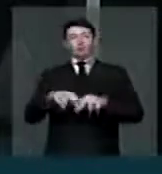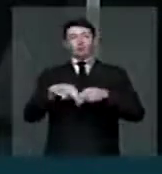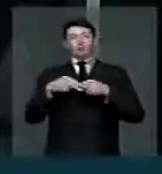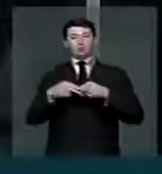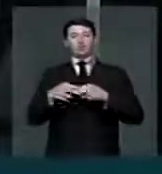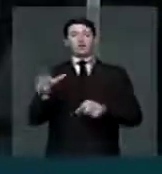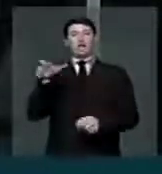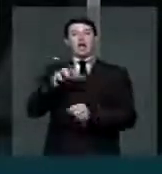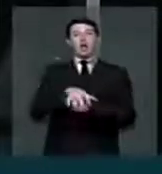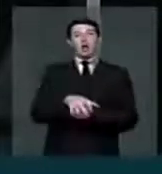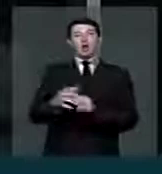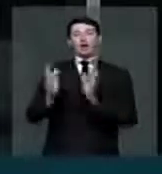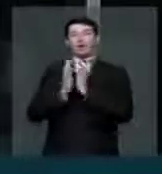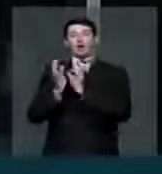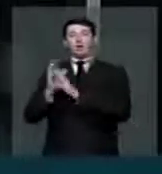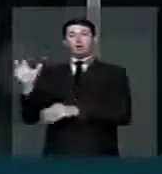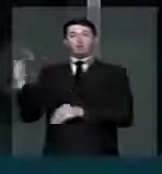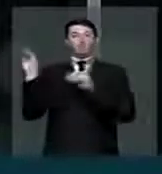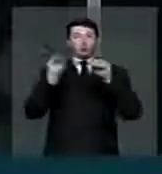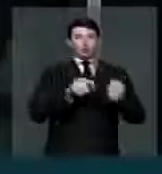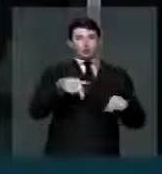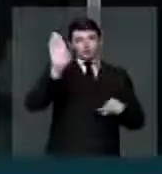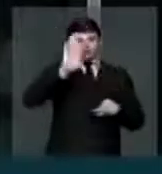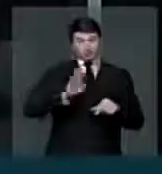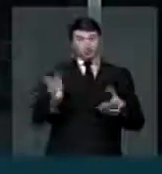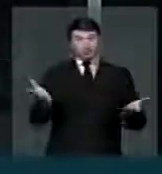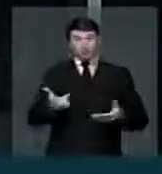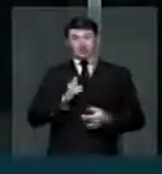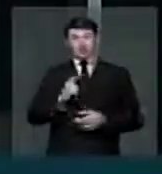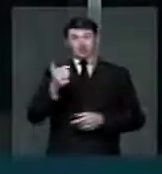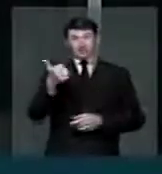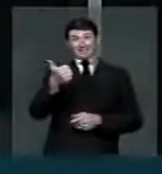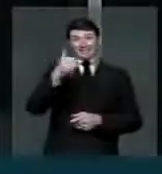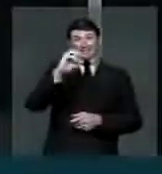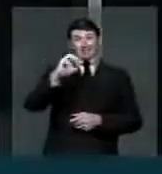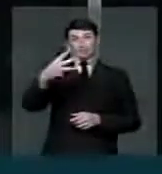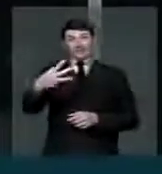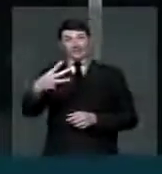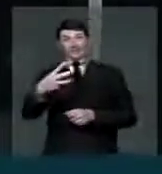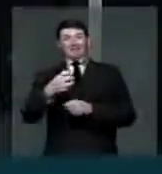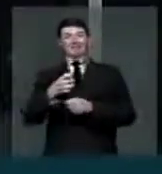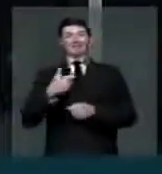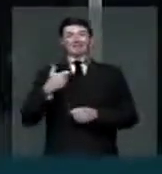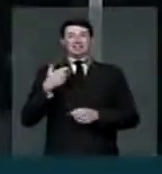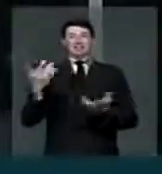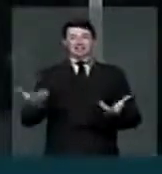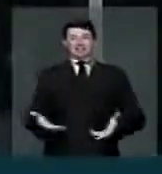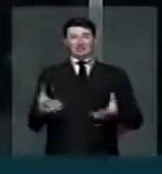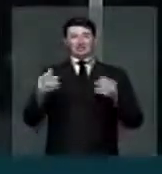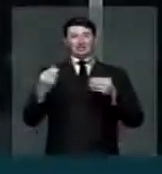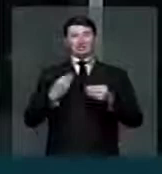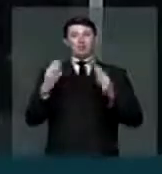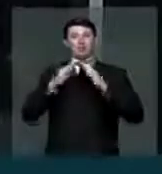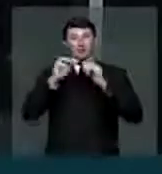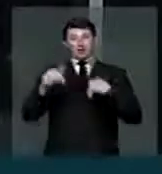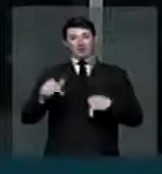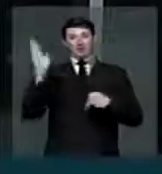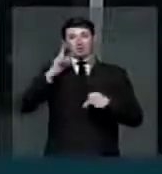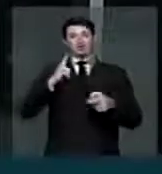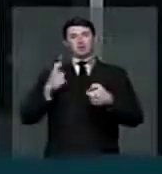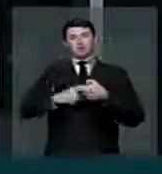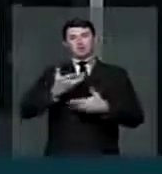colônia, da sua comunidade, que completa hoje 103 anos, a importância desta parceria.